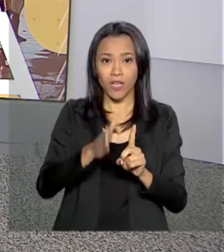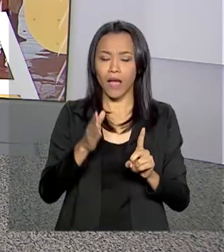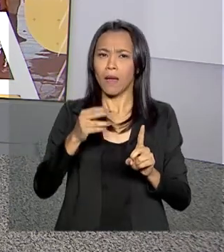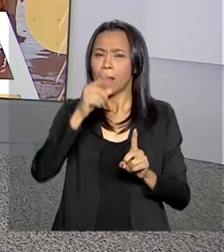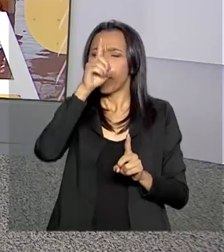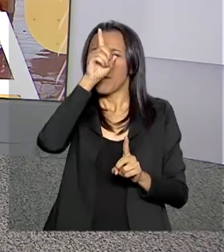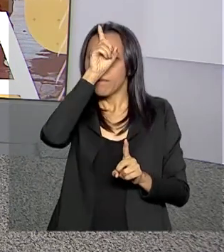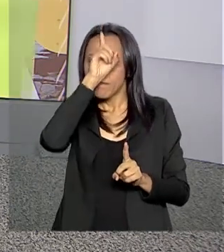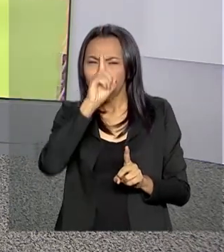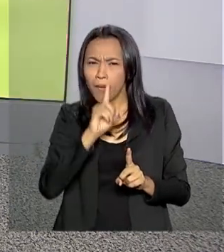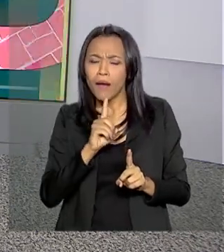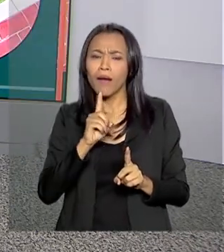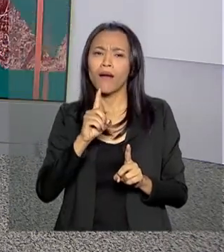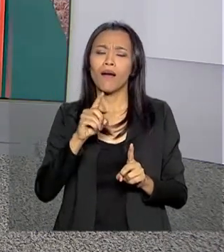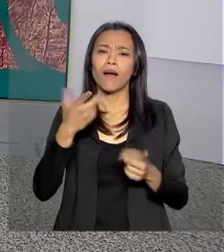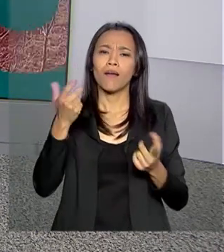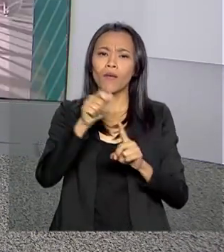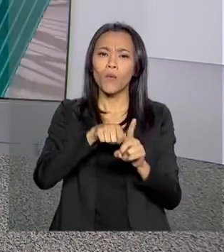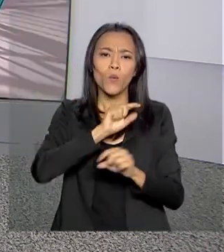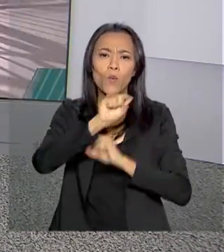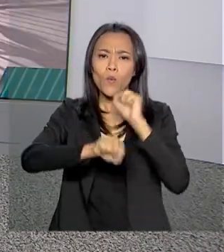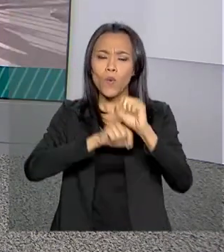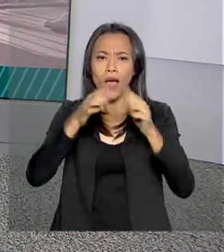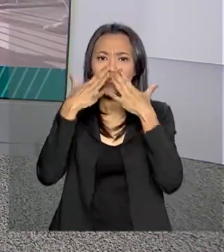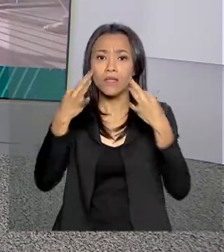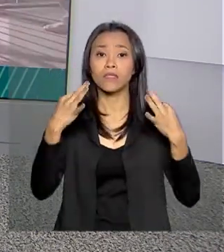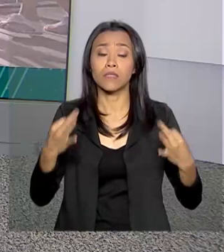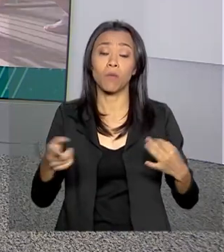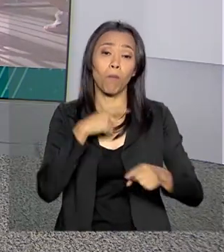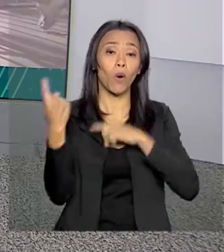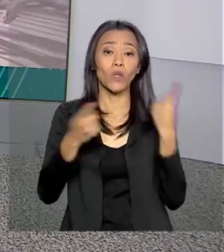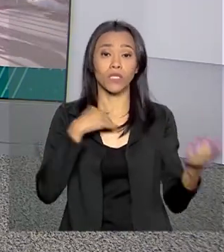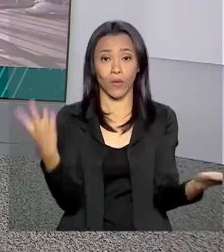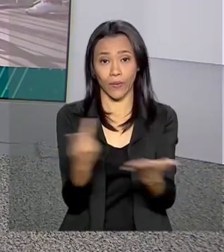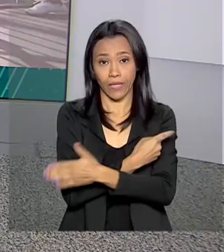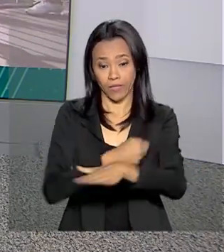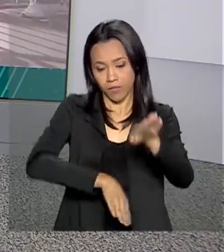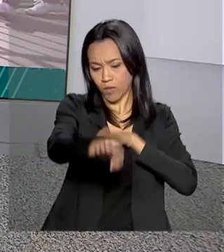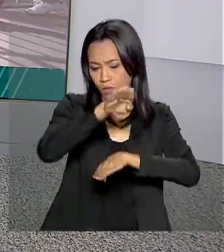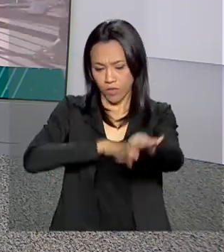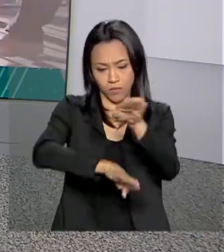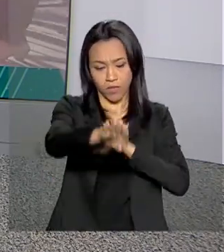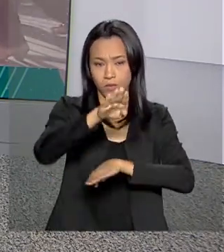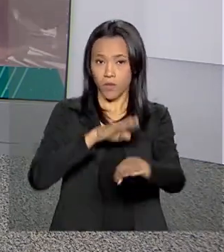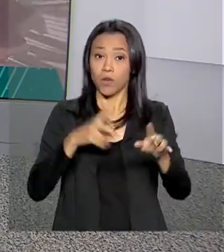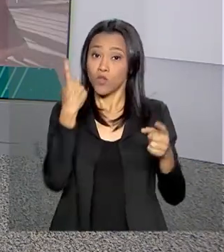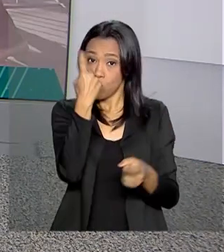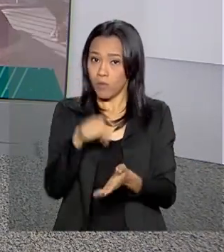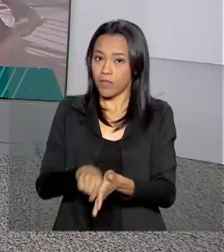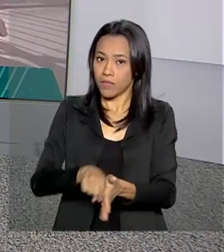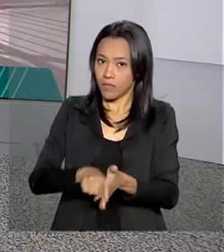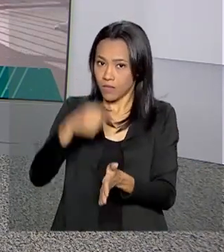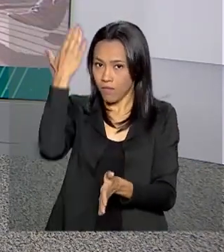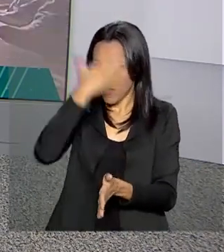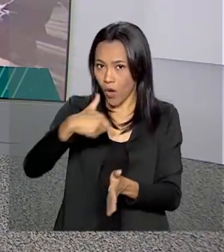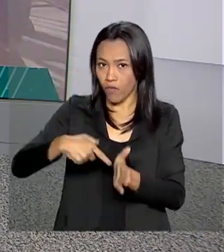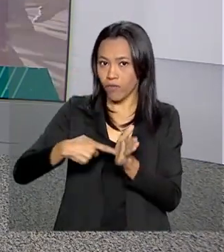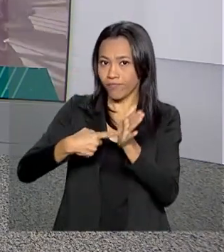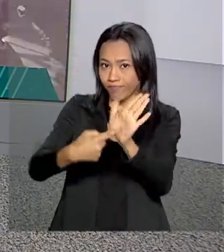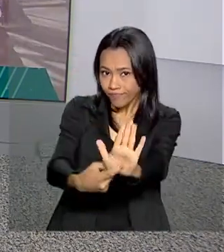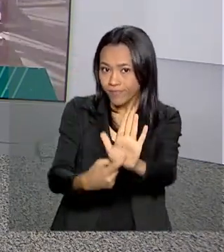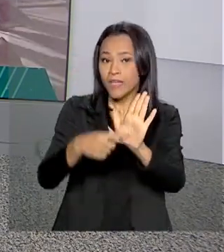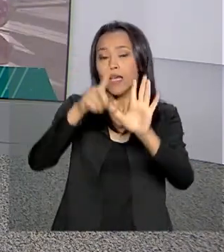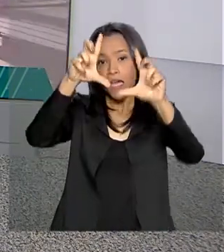A ideia é chamar a atenção dos brasileiros para o alto índice de mortes e feridos no trânsito. E uma pesquisa mostra que a diminuição dos